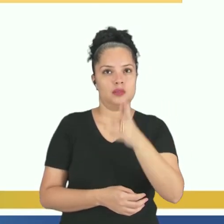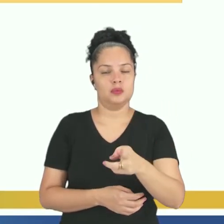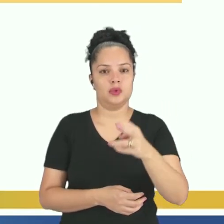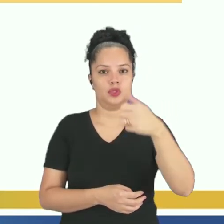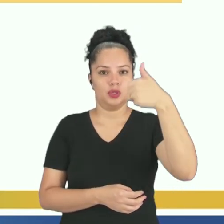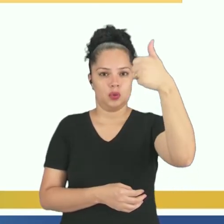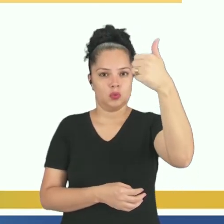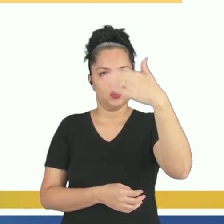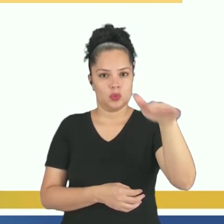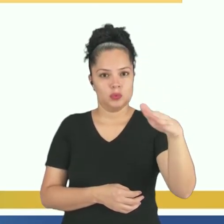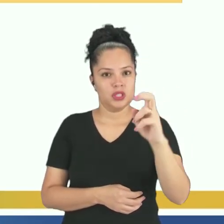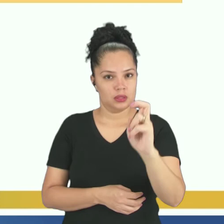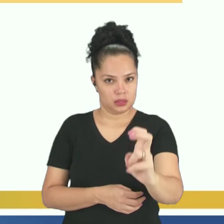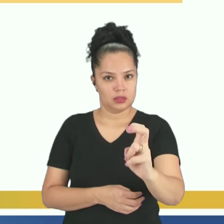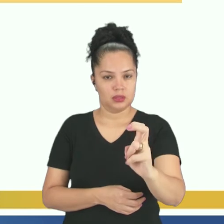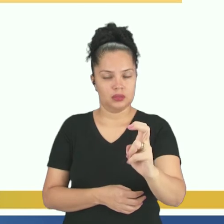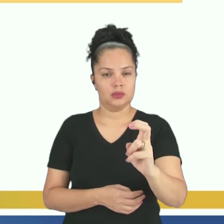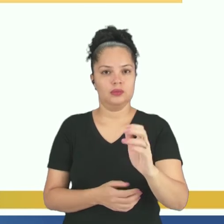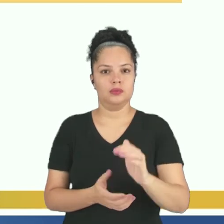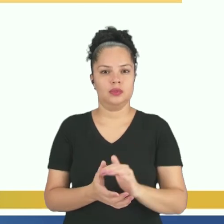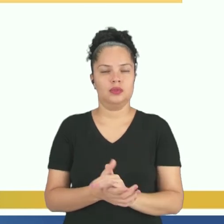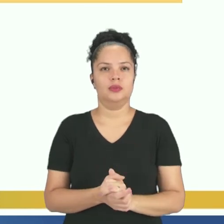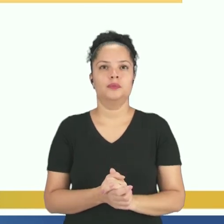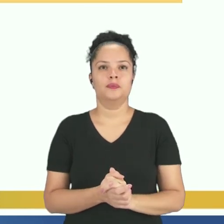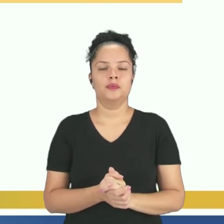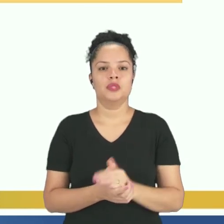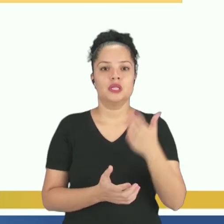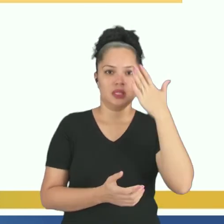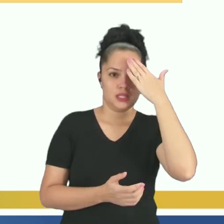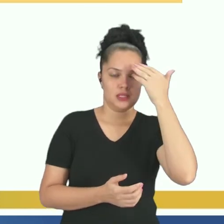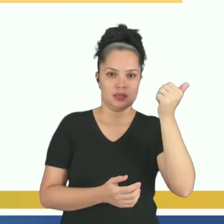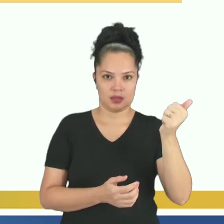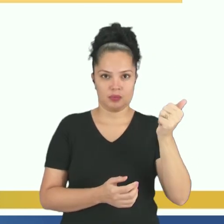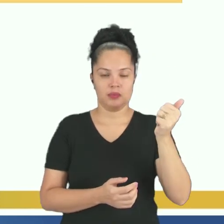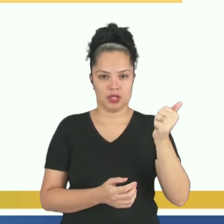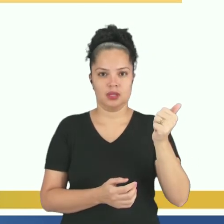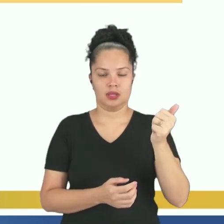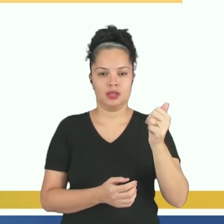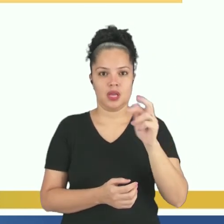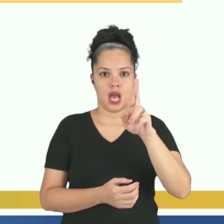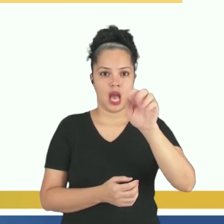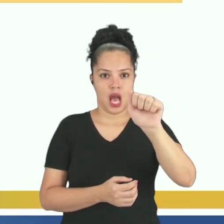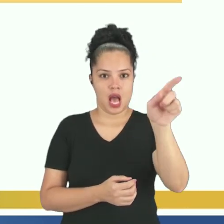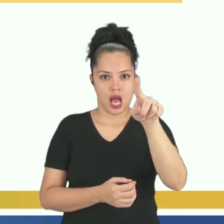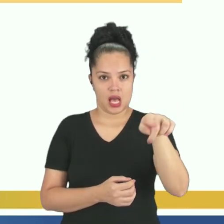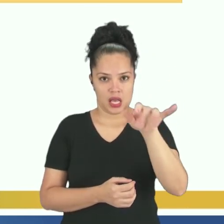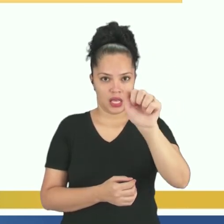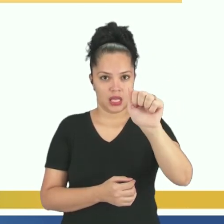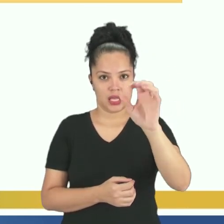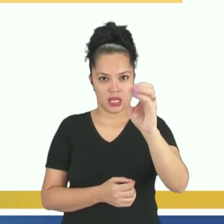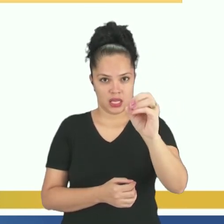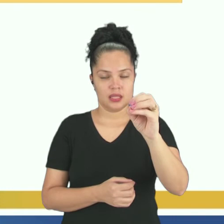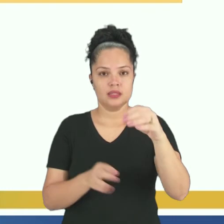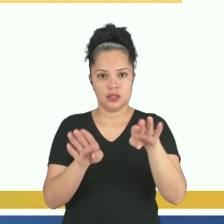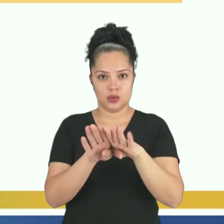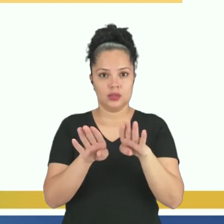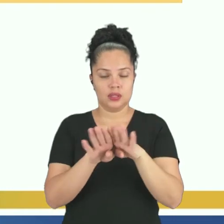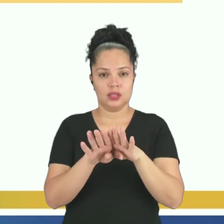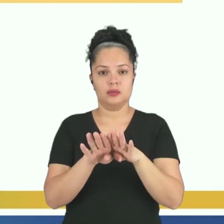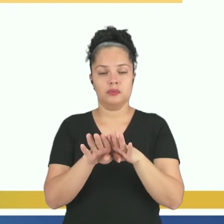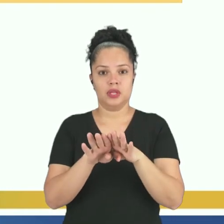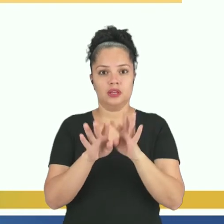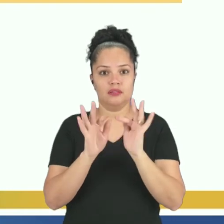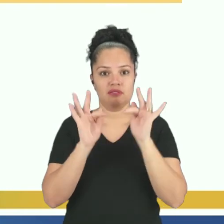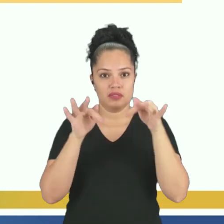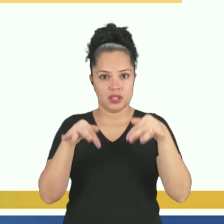Isso quer dizer que essa proporção, essa razão que foi dada no problema, ela pode ser ainda refinada e